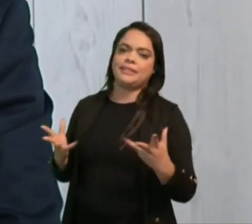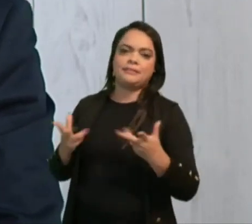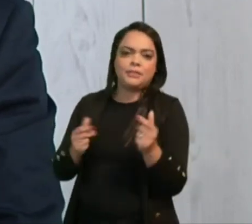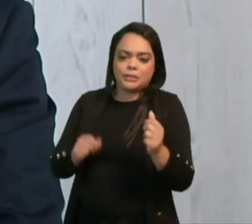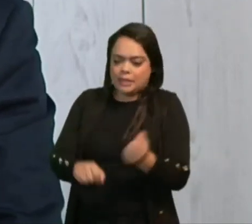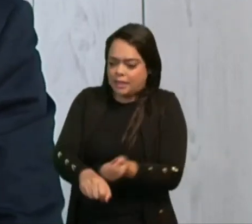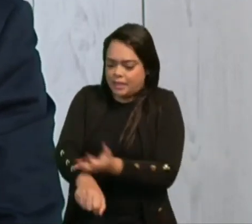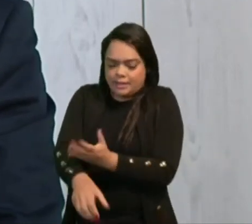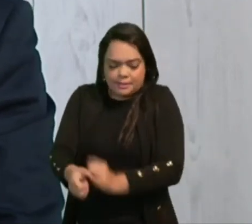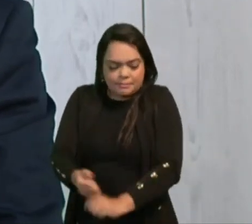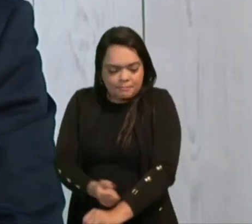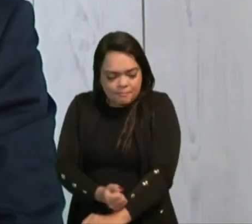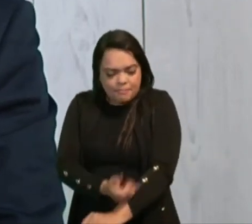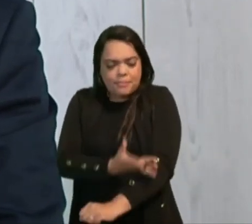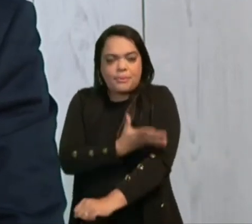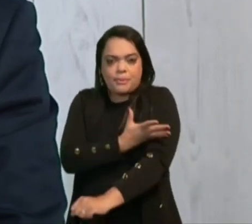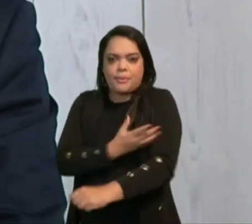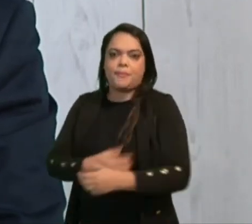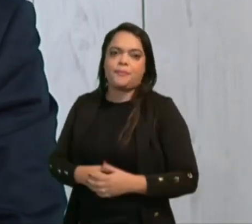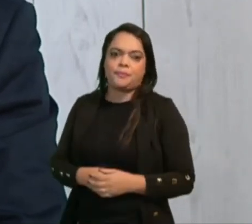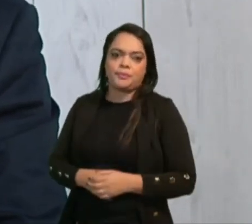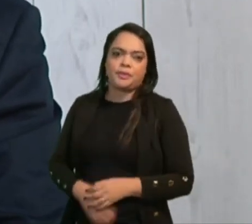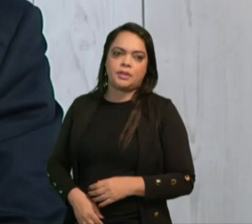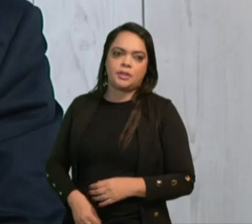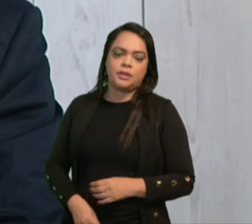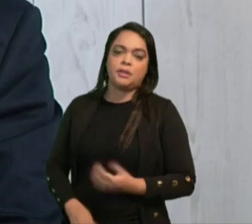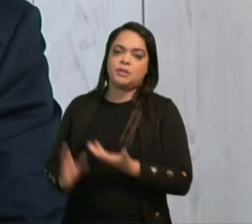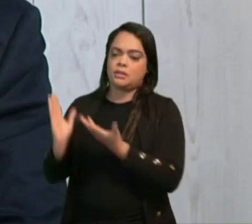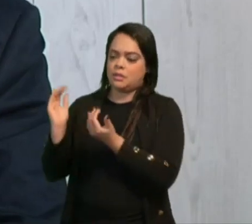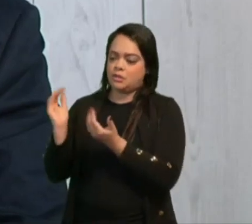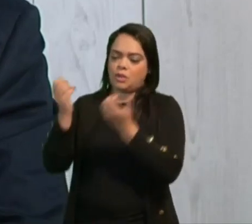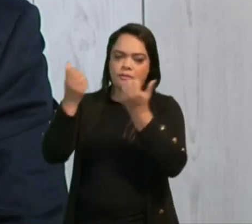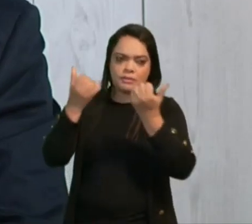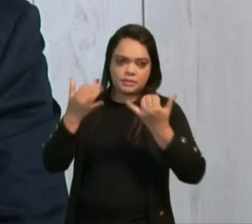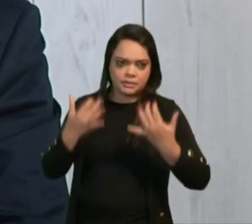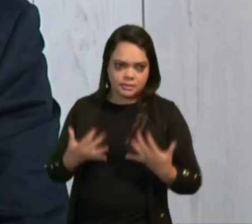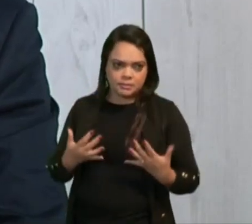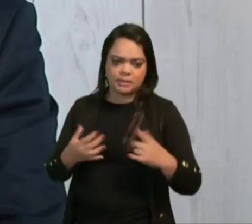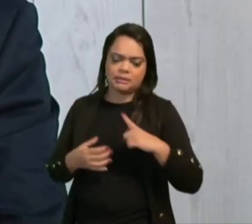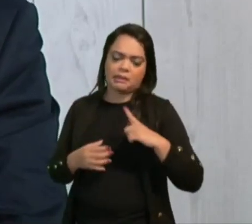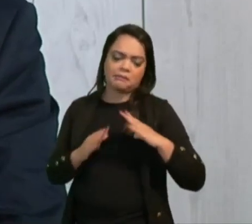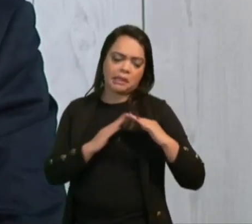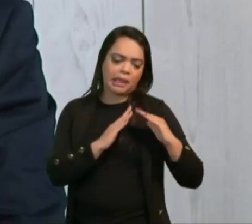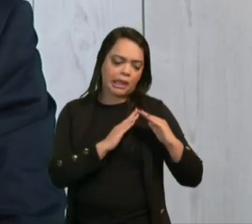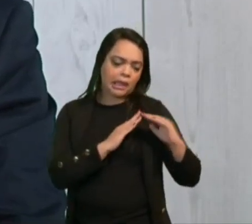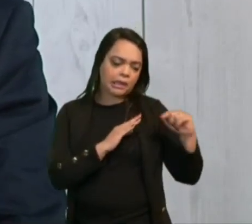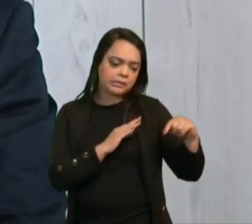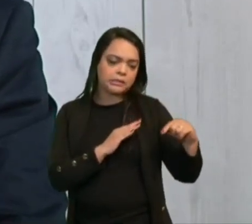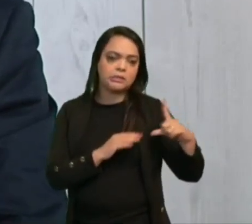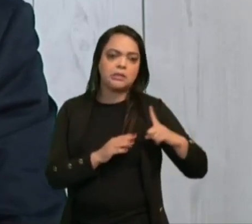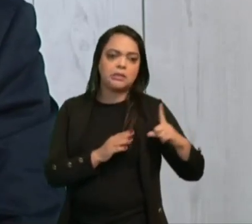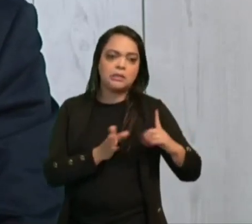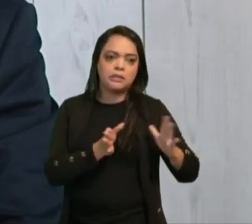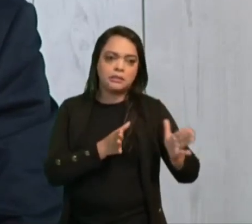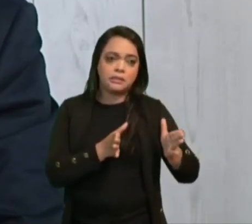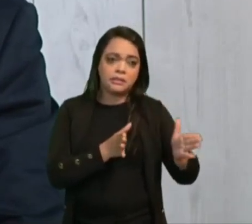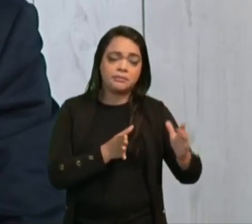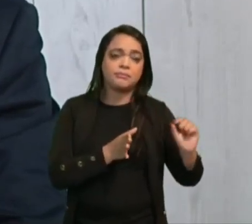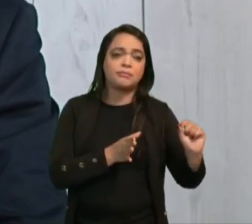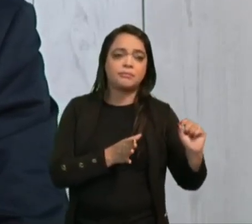emocionar. São jovens que mencionam que antes estavam em casa, tendo acesso a